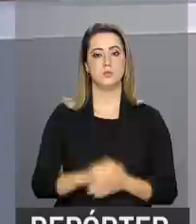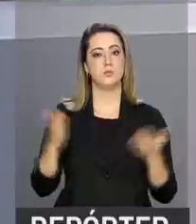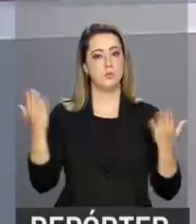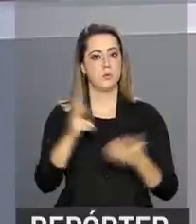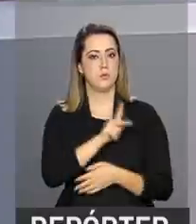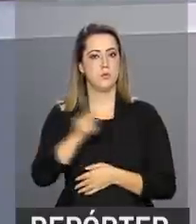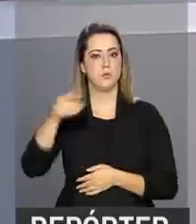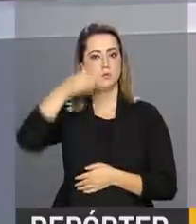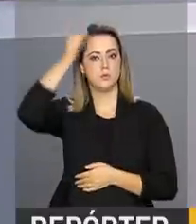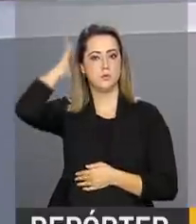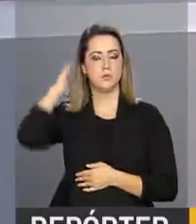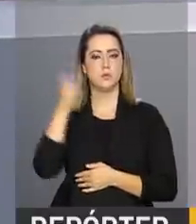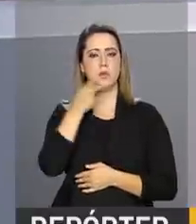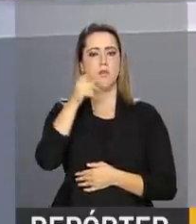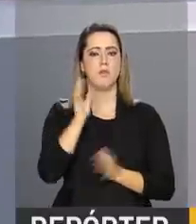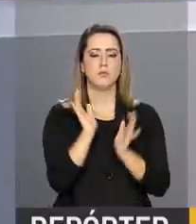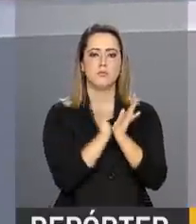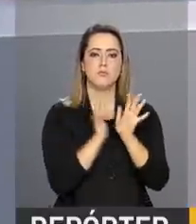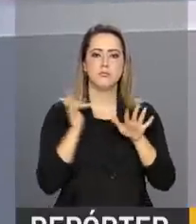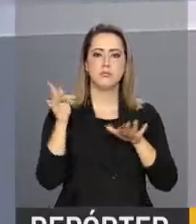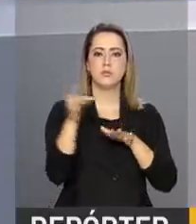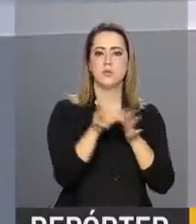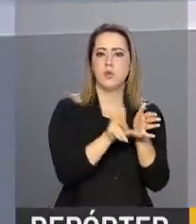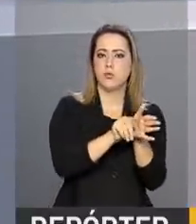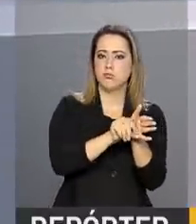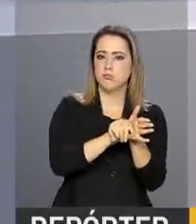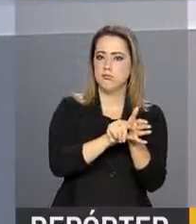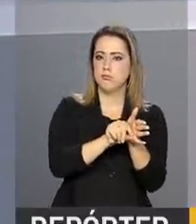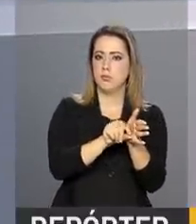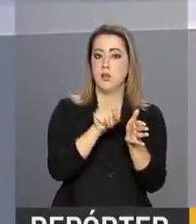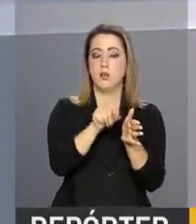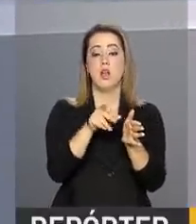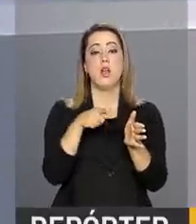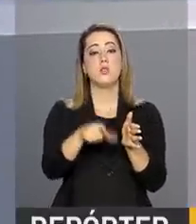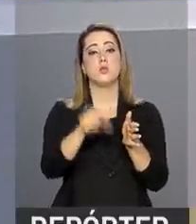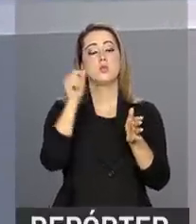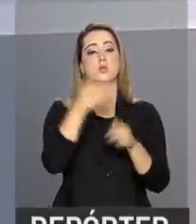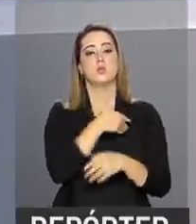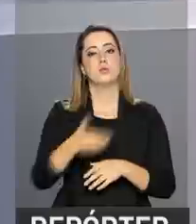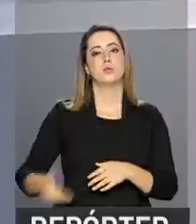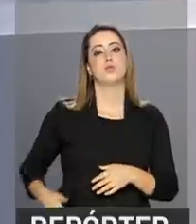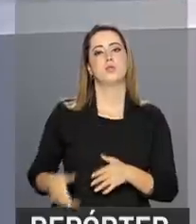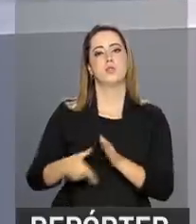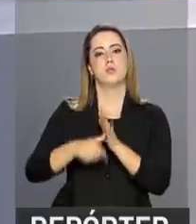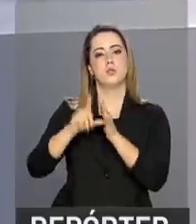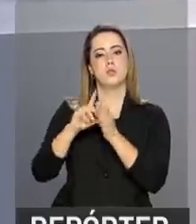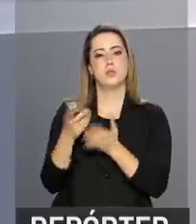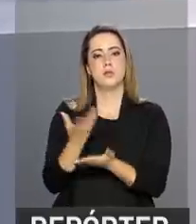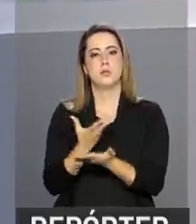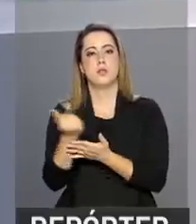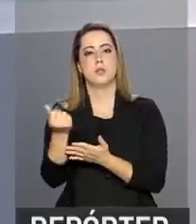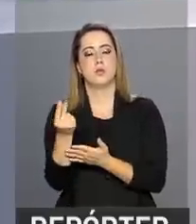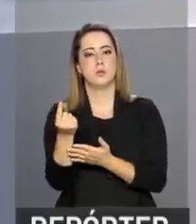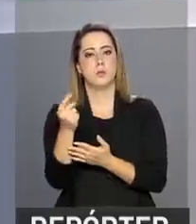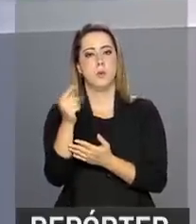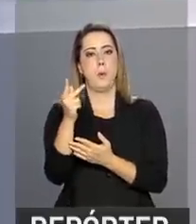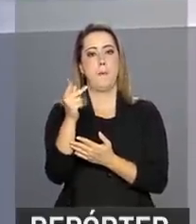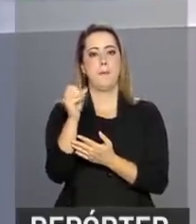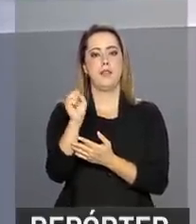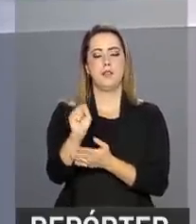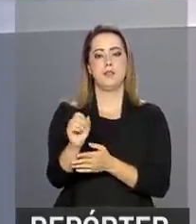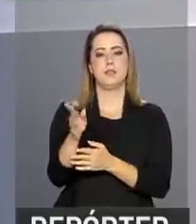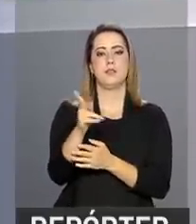Hoje o presidente Michel Temer comentou pelas redes sociais a decisão do governo de antecipar o saque das contas do PIS